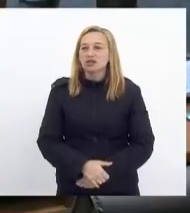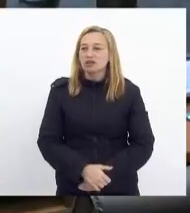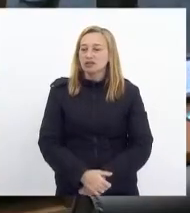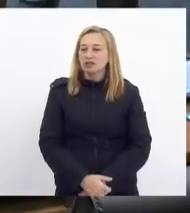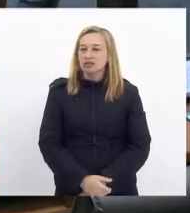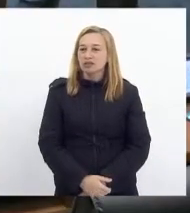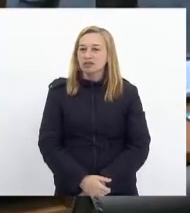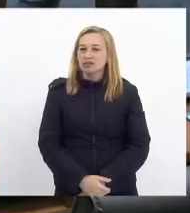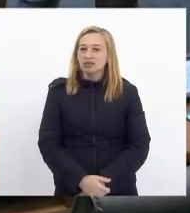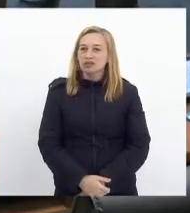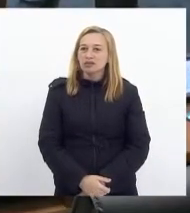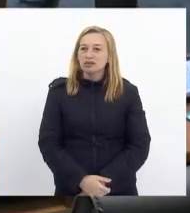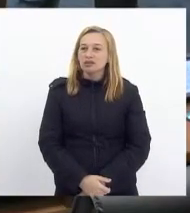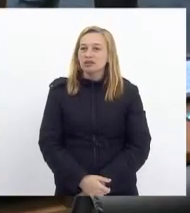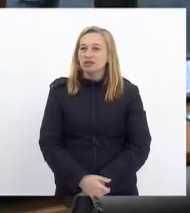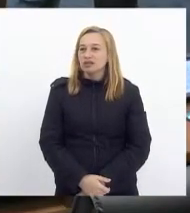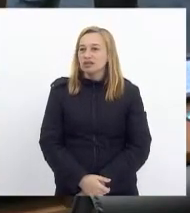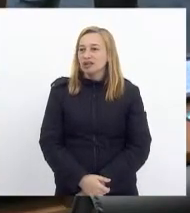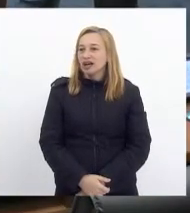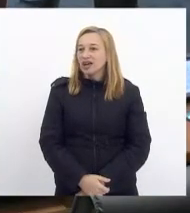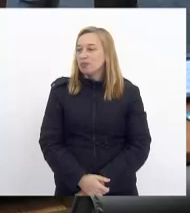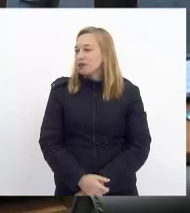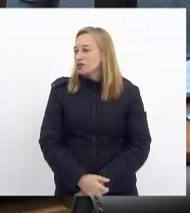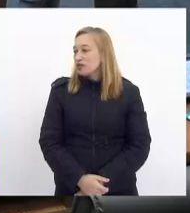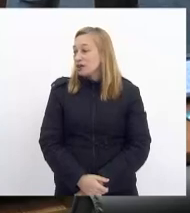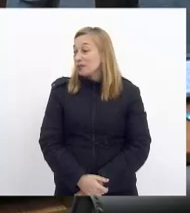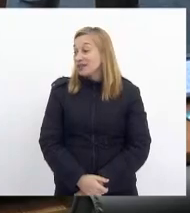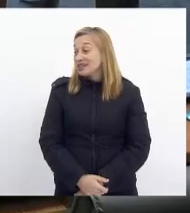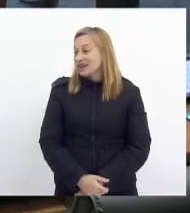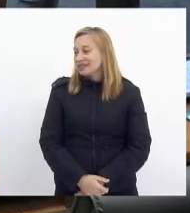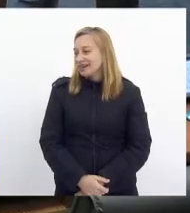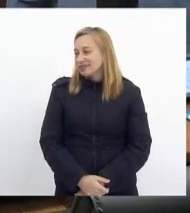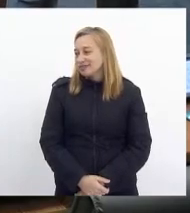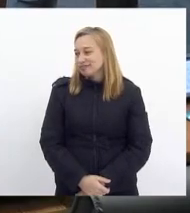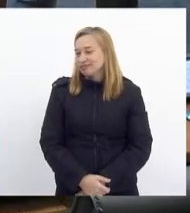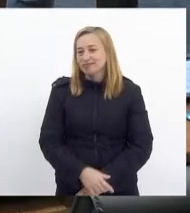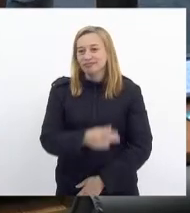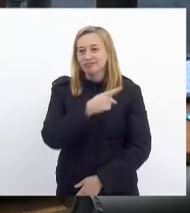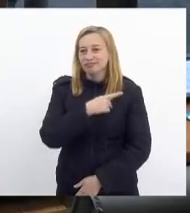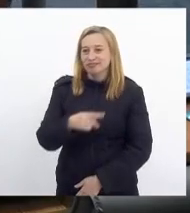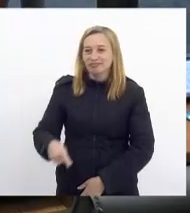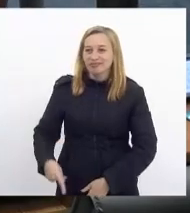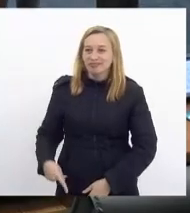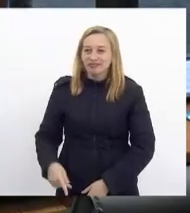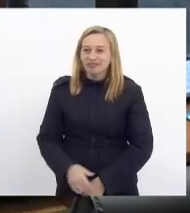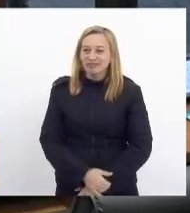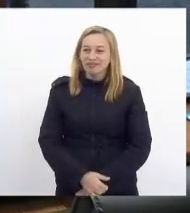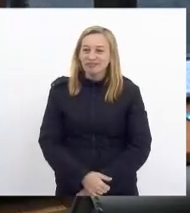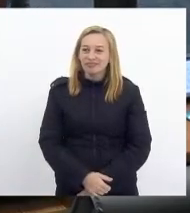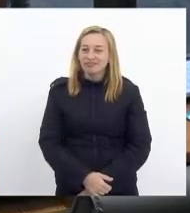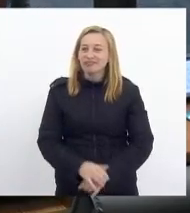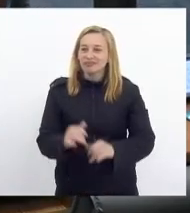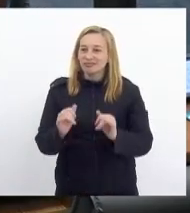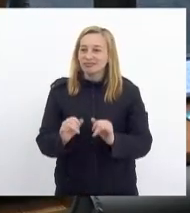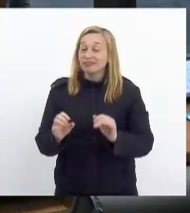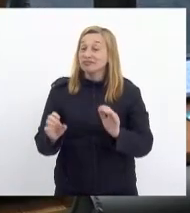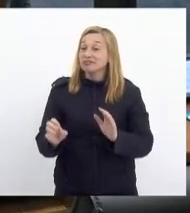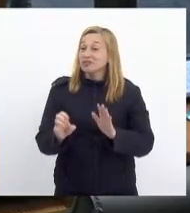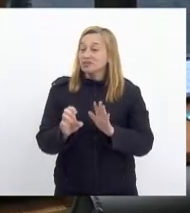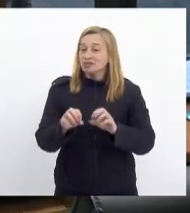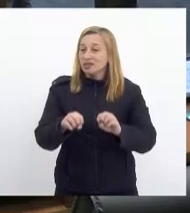Presidenta, trata-se de análise às emendas de plenário ao projeto